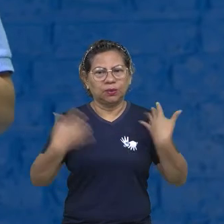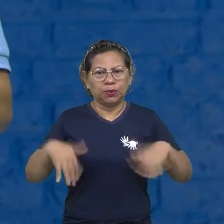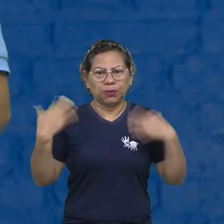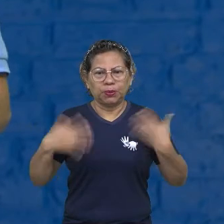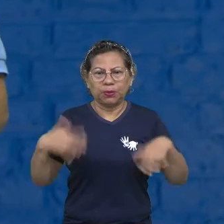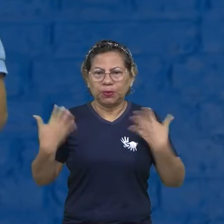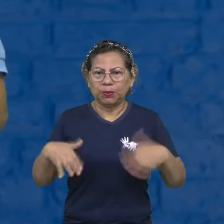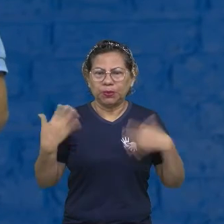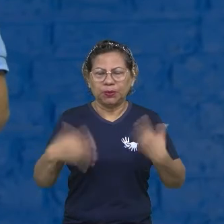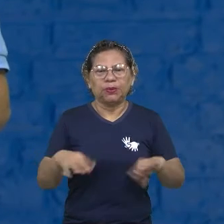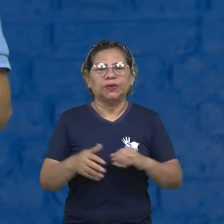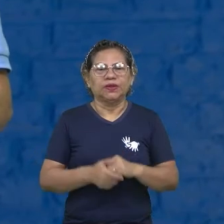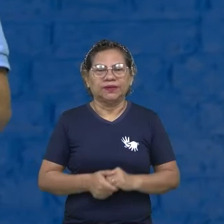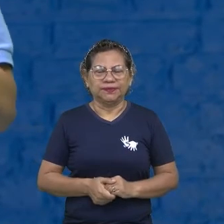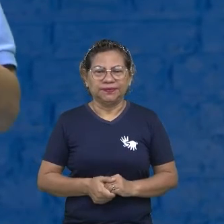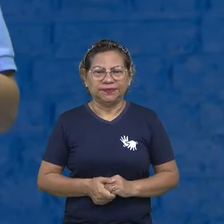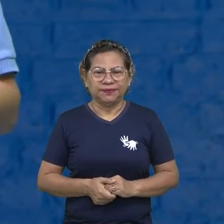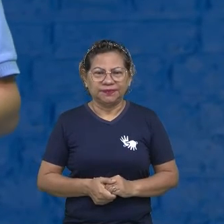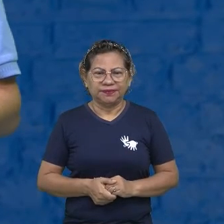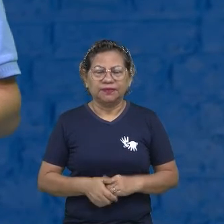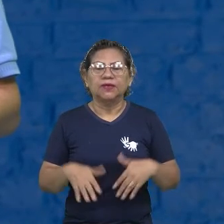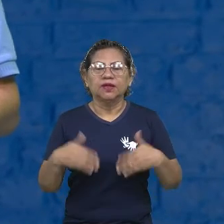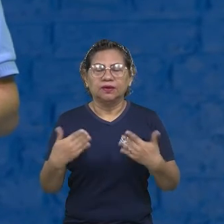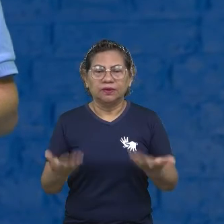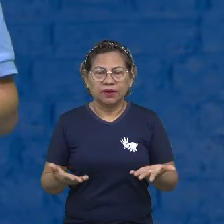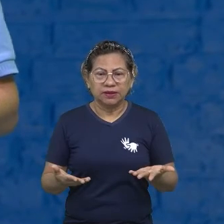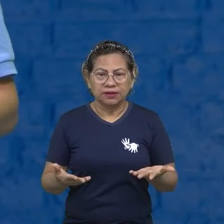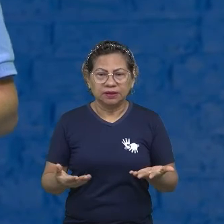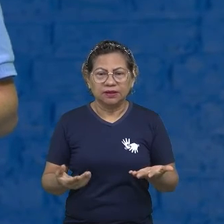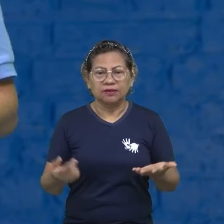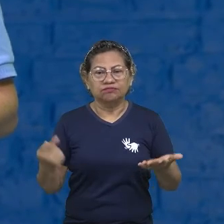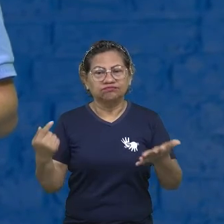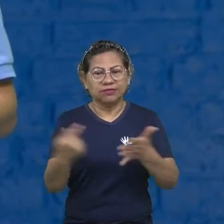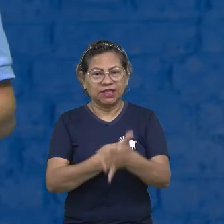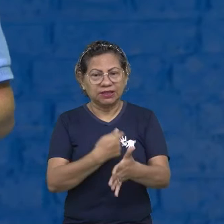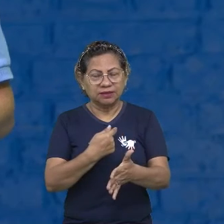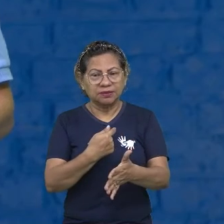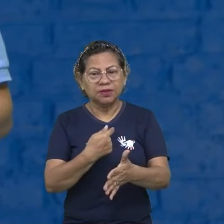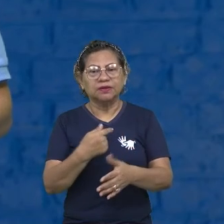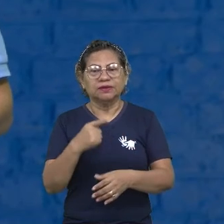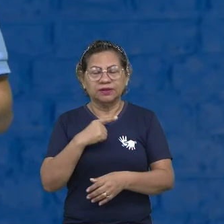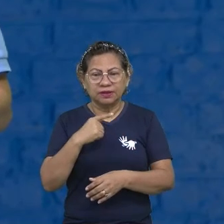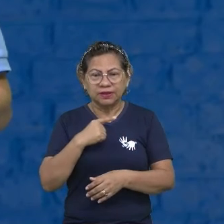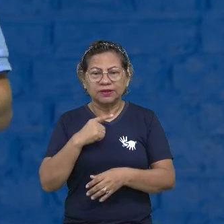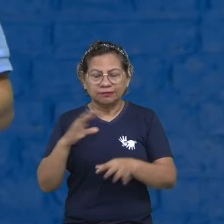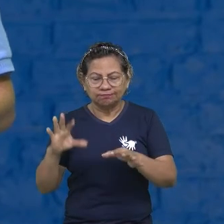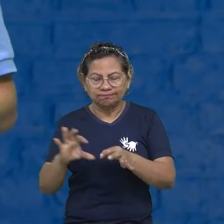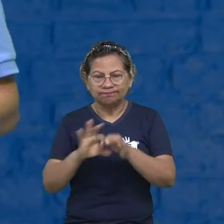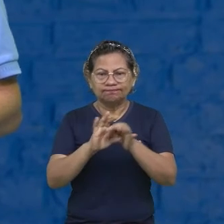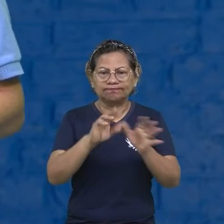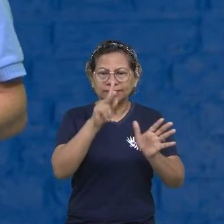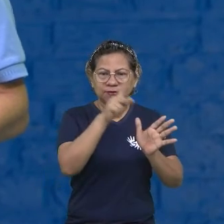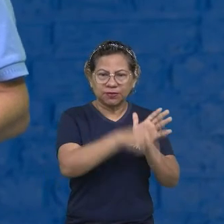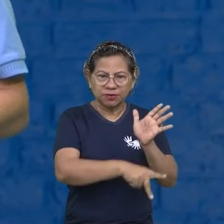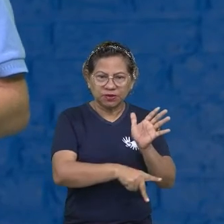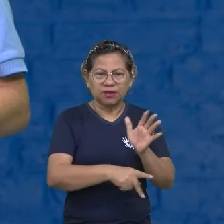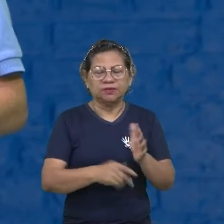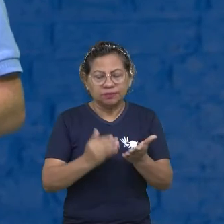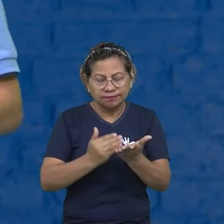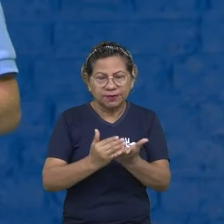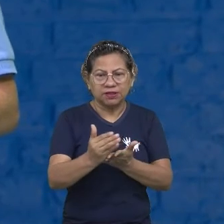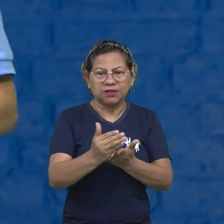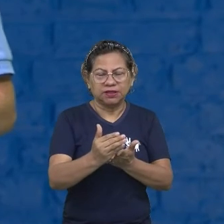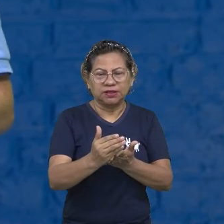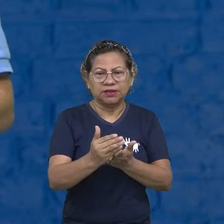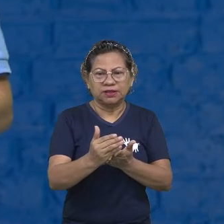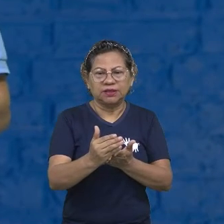poderosas para isso. Quais são essas perguntas? Que fazem parte desse projeto. Para nós começarmos a elaborar o